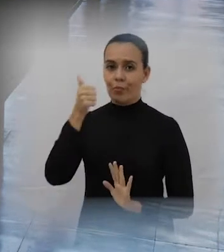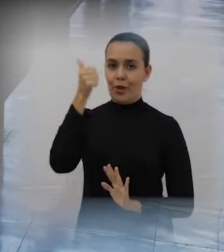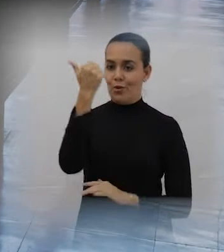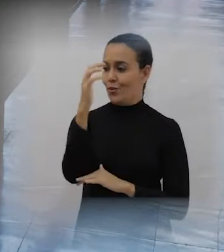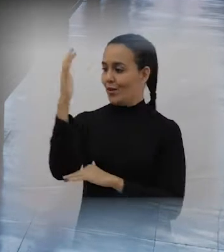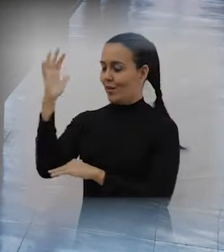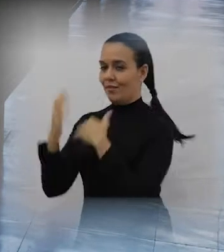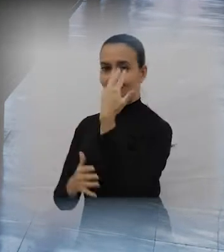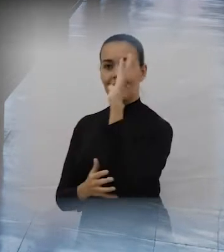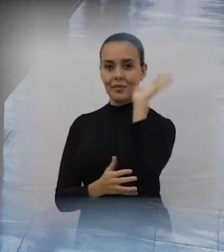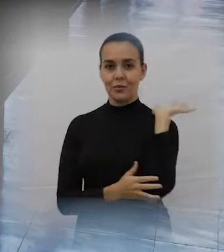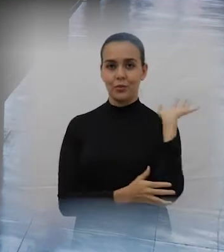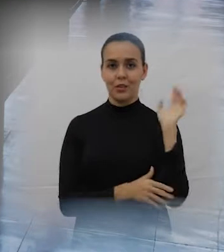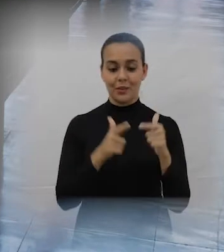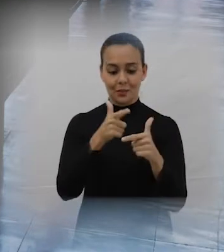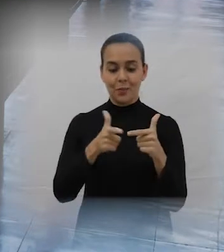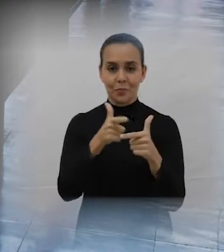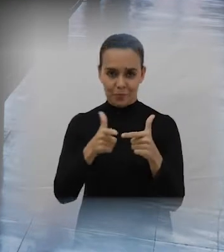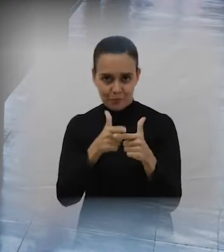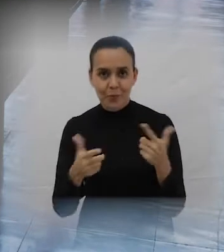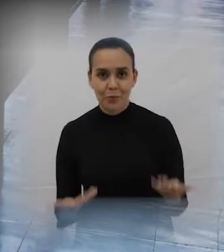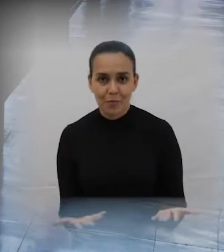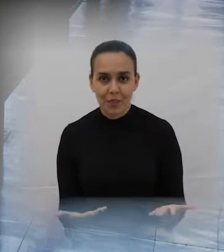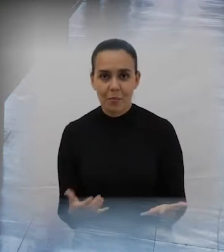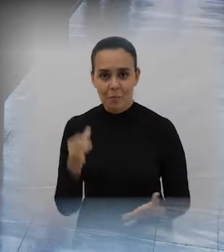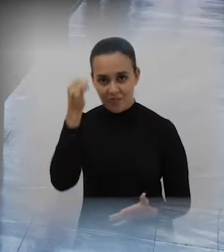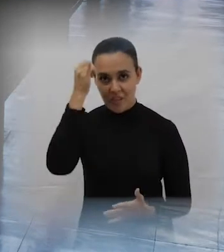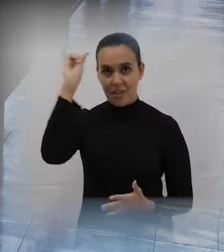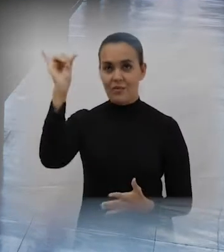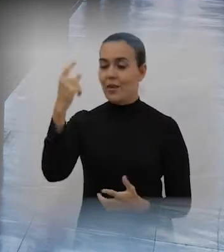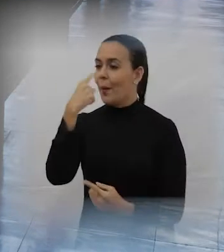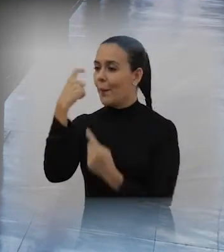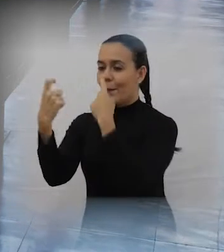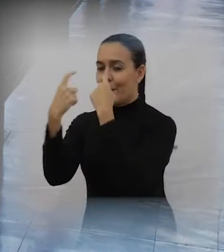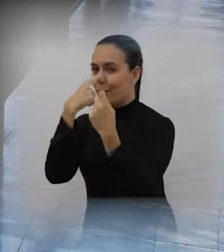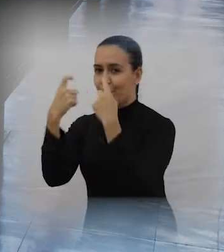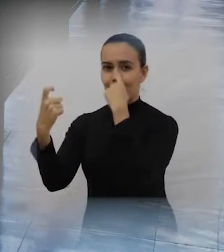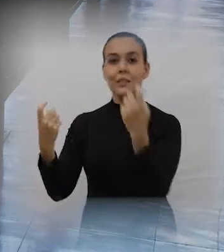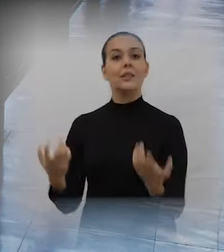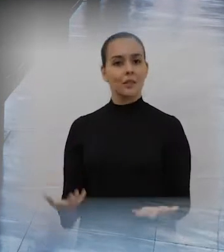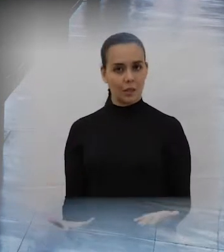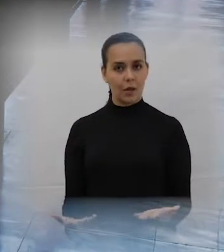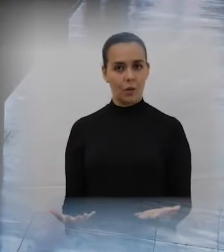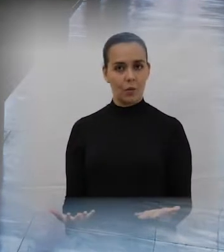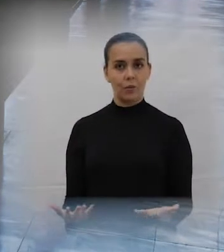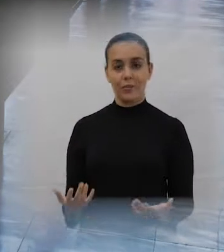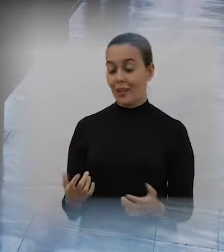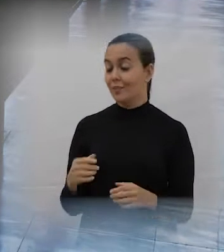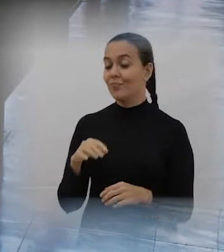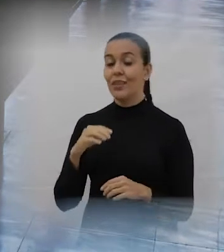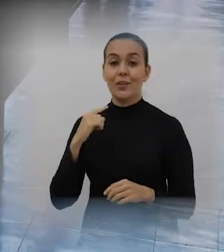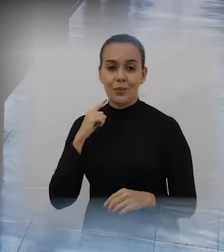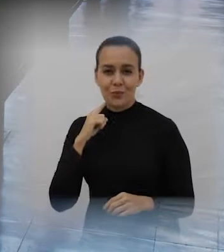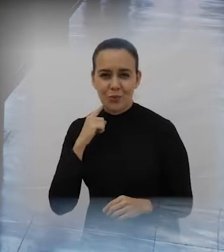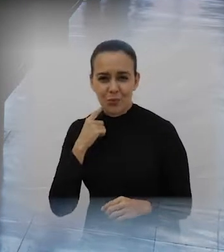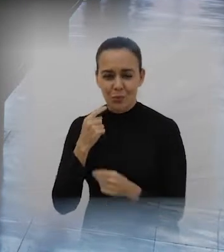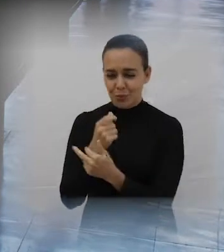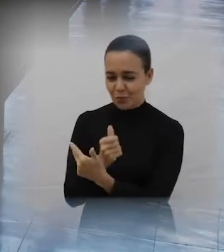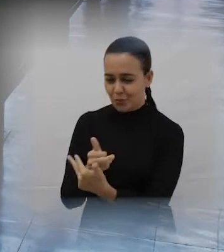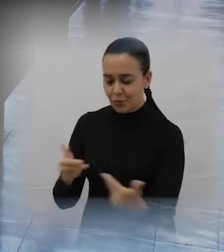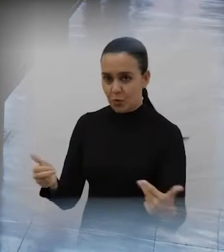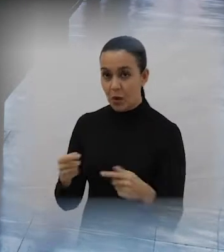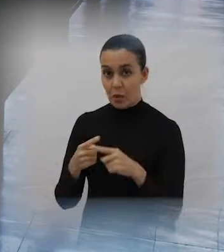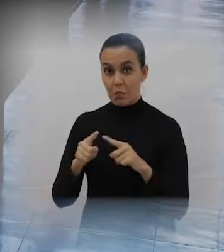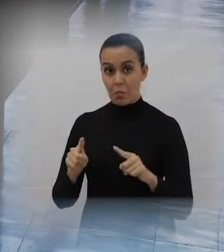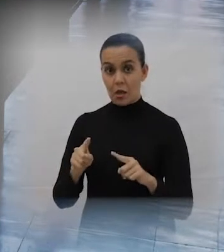Beijing é uma coisa horrorosa, de fato, inegável, eles próprios reconhecem, mas eles estão com políticas pesadas, investindo muito dinheiro para tentar mudar isso.